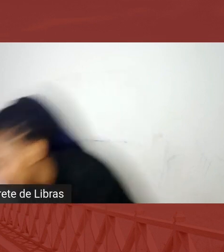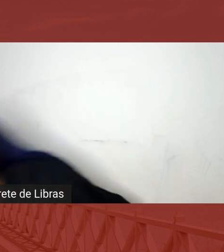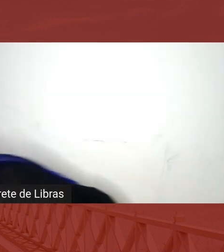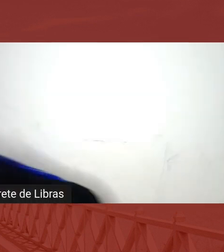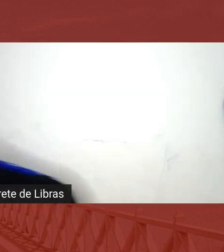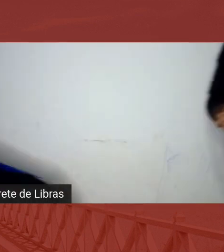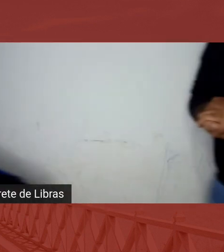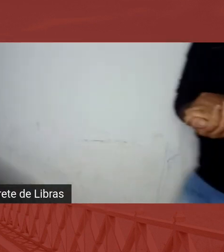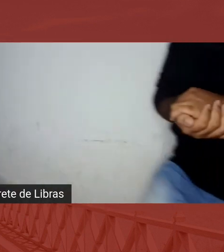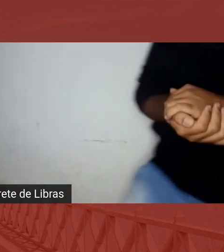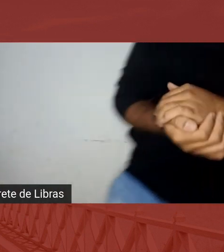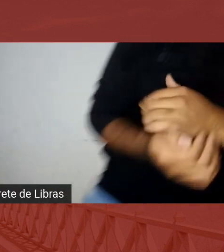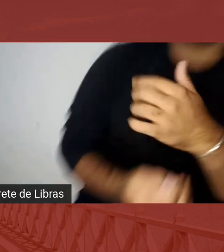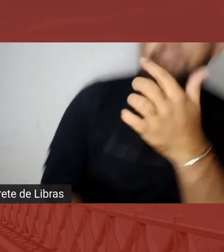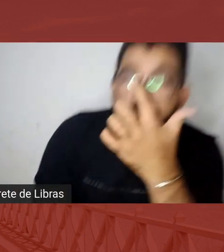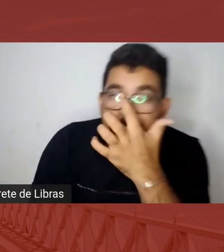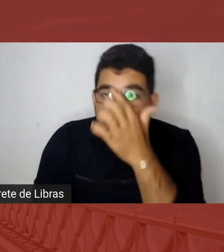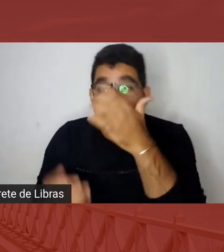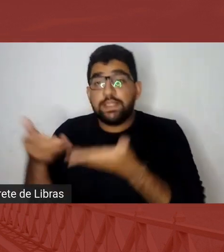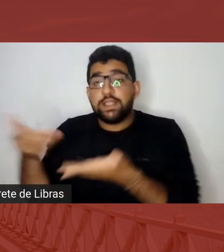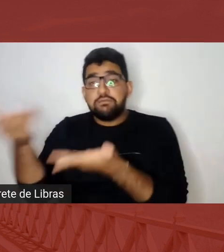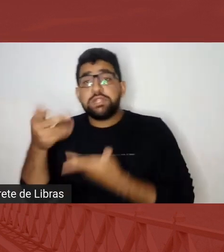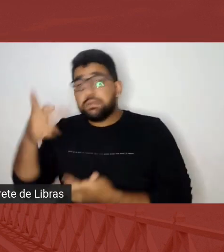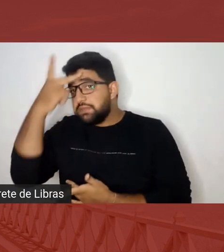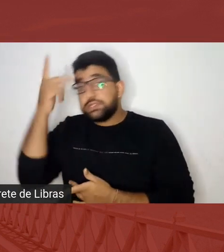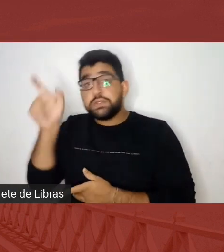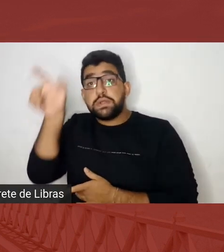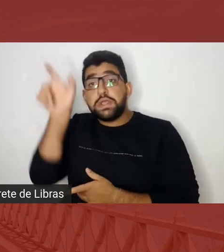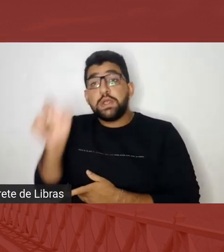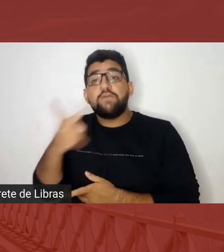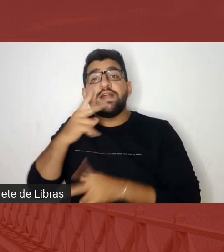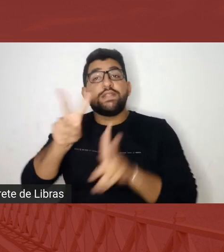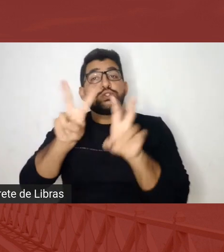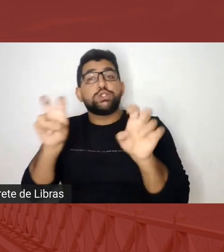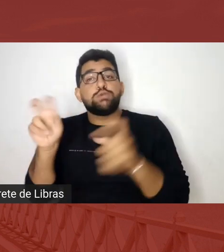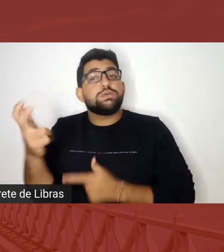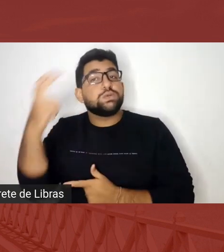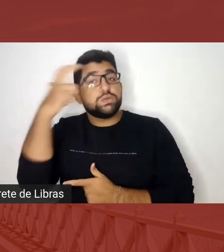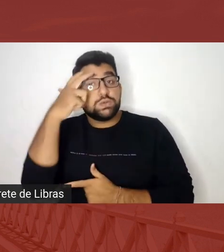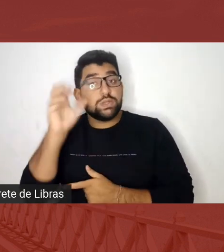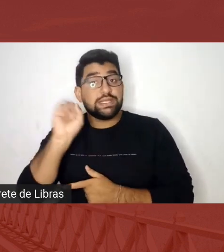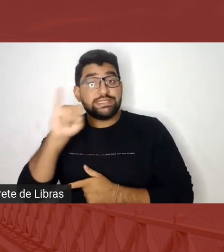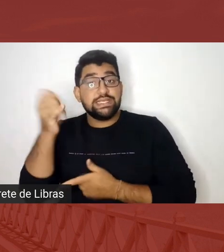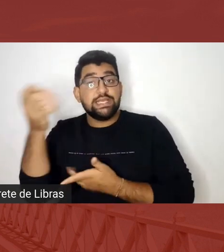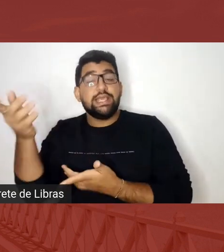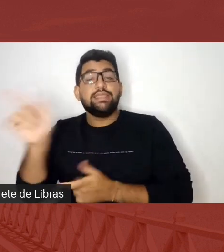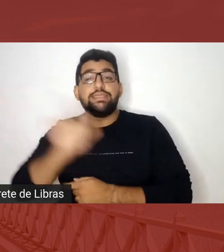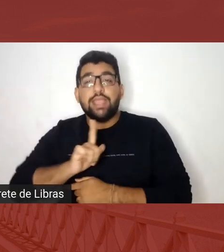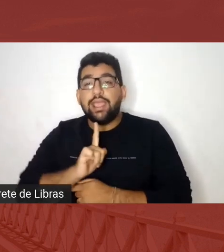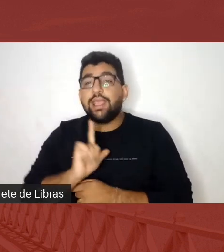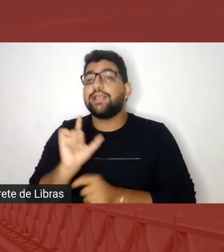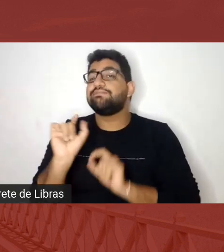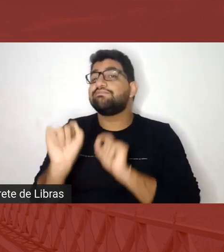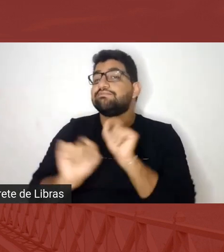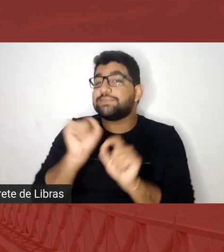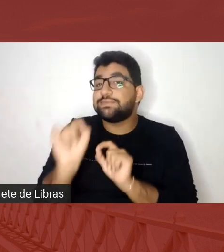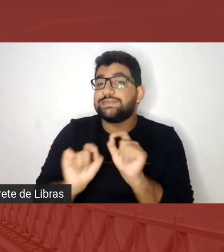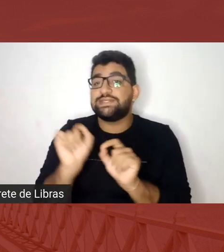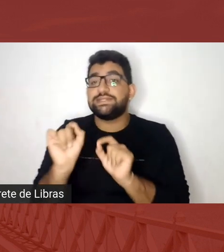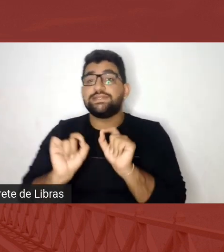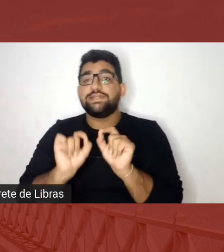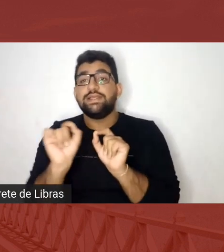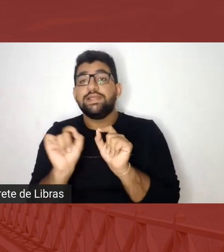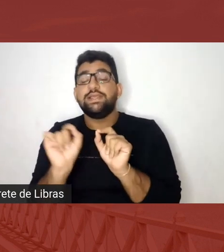convidar o camarada, porque é o camarada da arte, vou convidar o camarada da cultura, e aí quando precisa convidar que tem, precisa ter doutorado, mestrado,